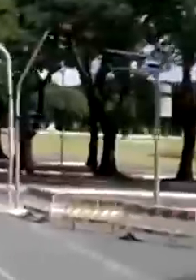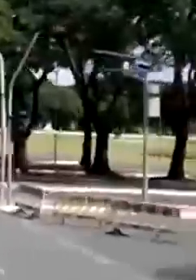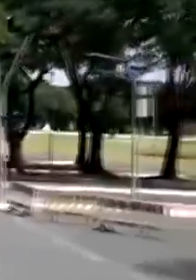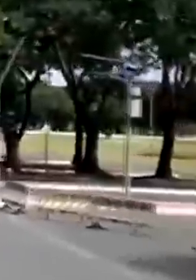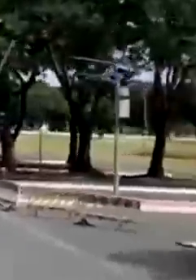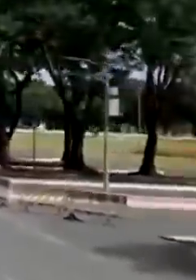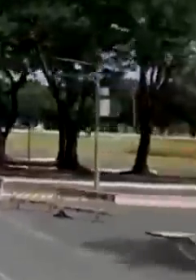Transcrição Transcrição e